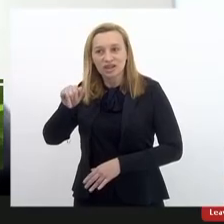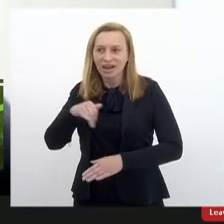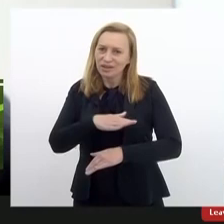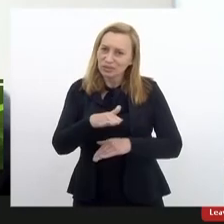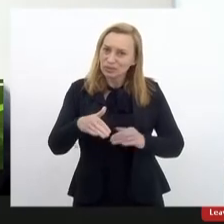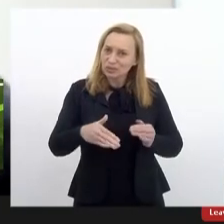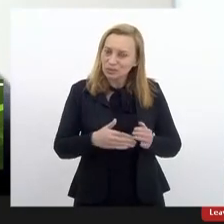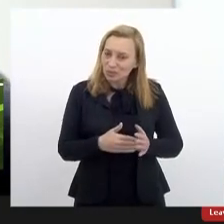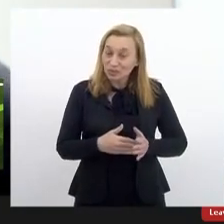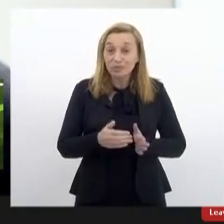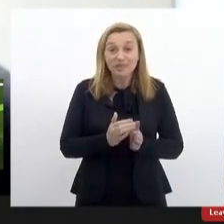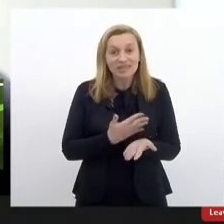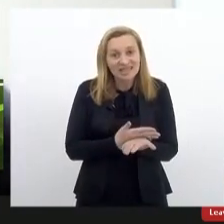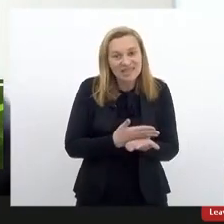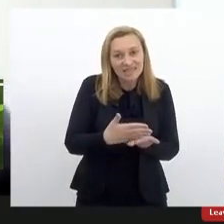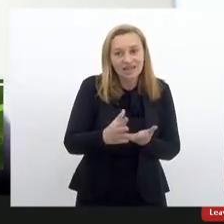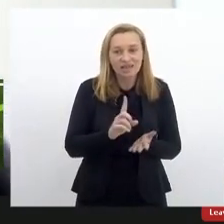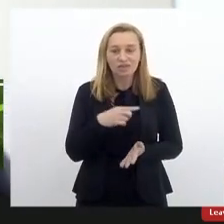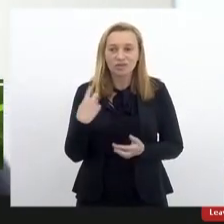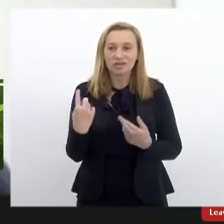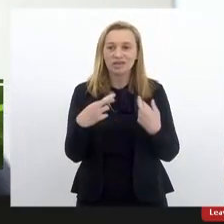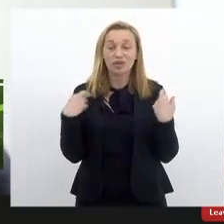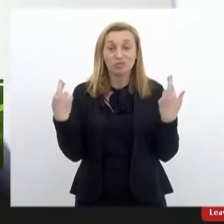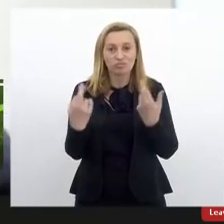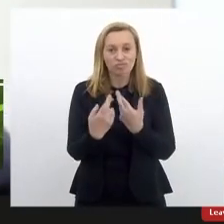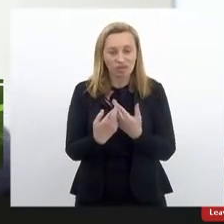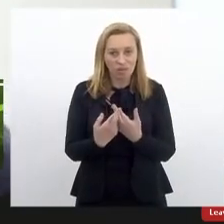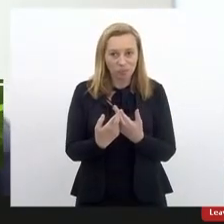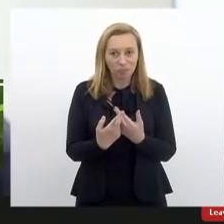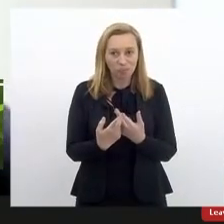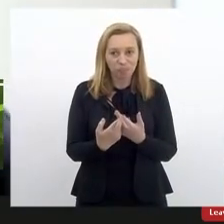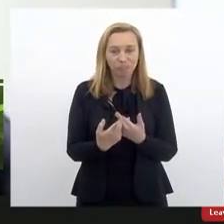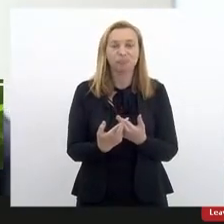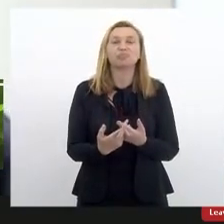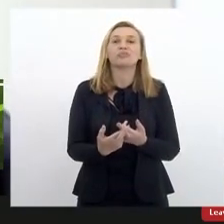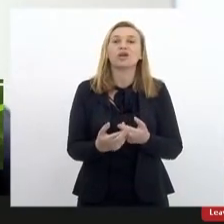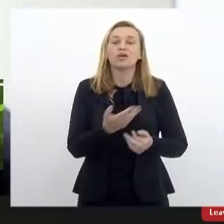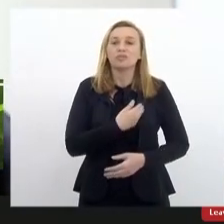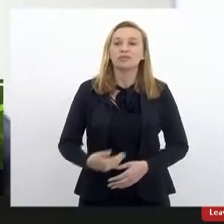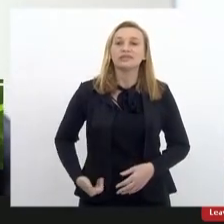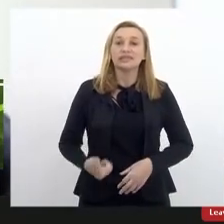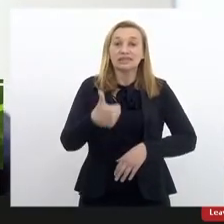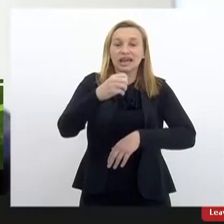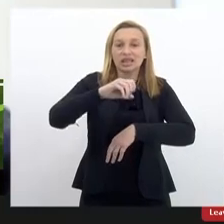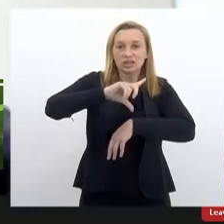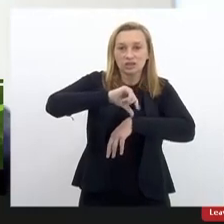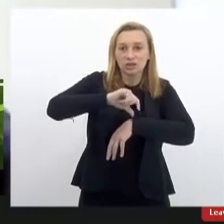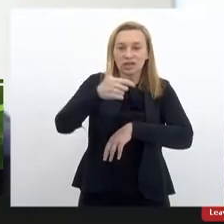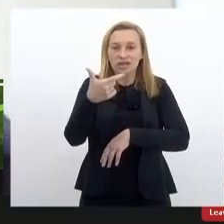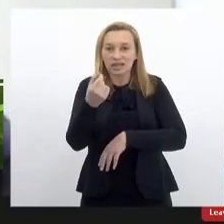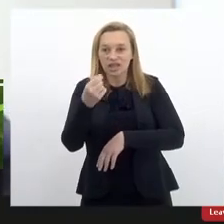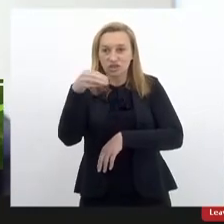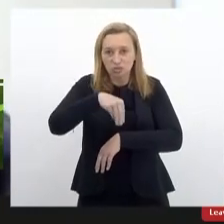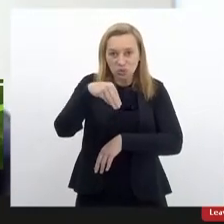Vamos iniciar nossa audiência pública, às 10 horas e 10 minutos do dia